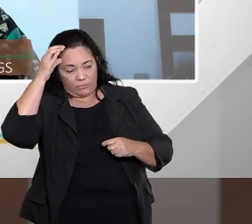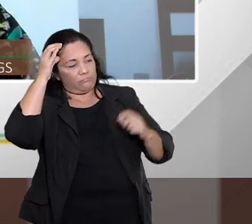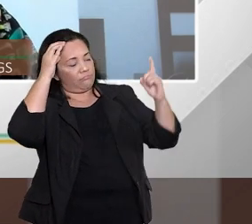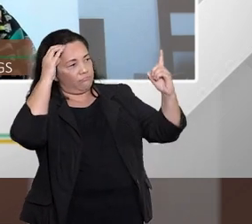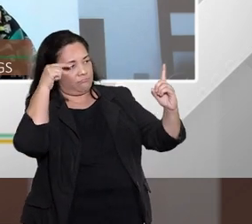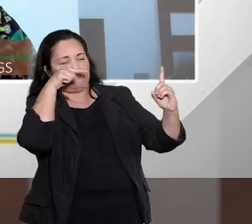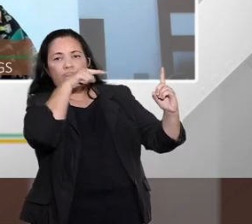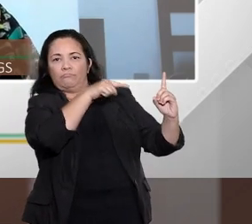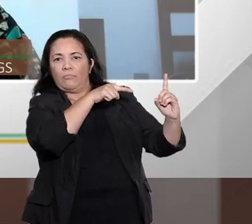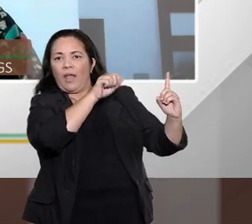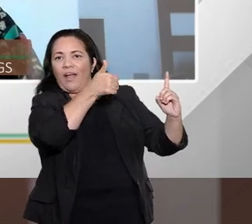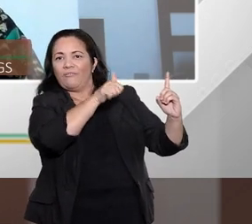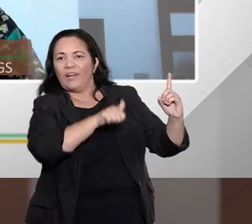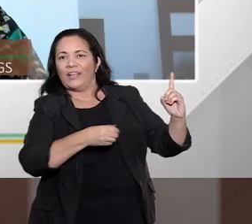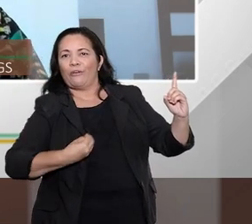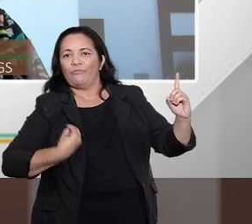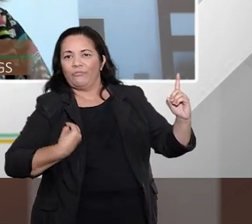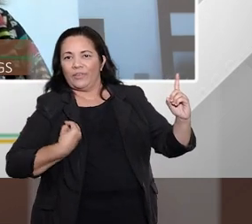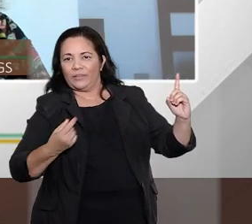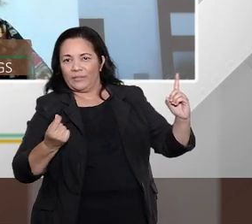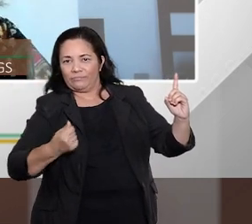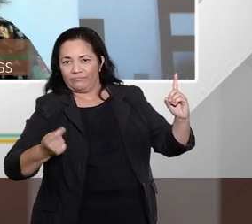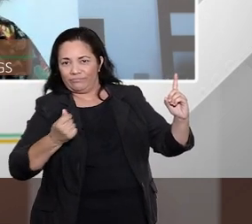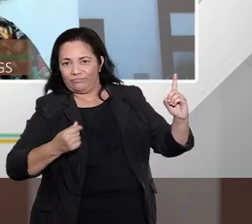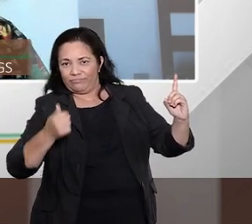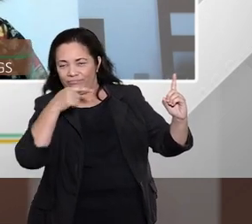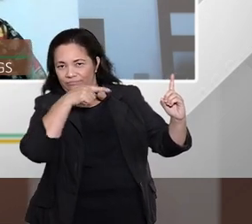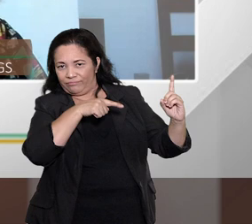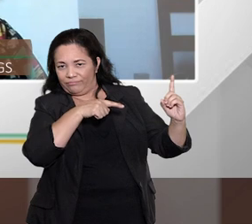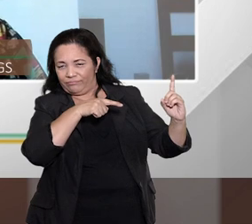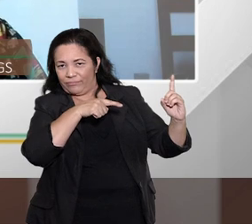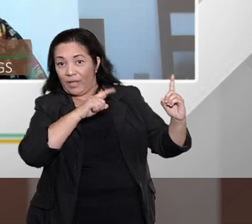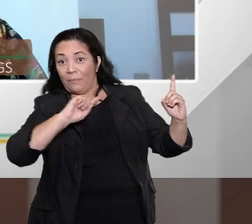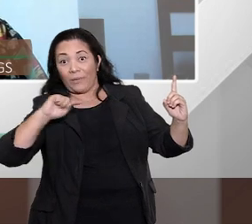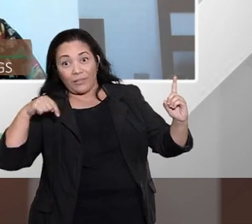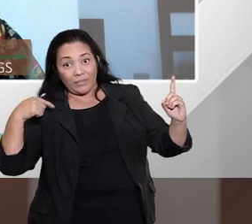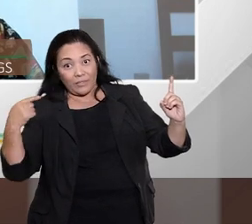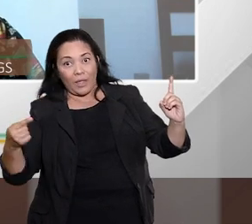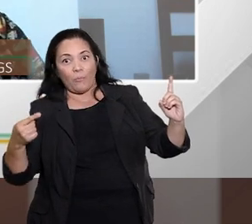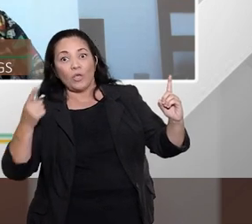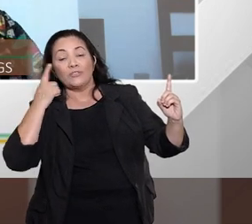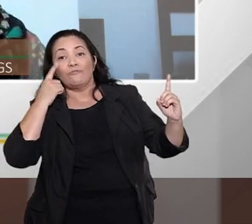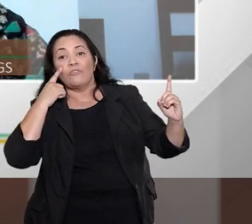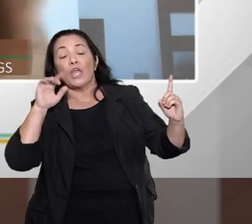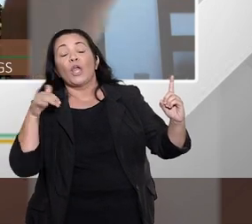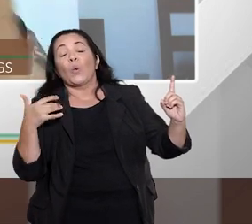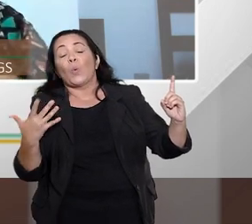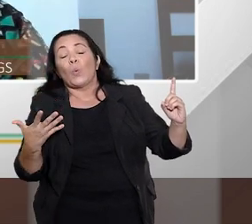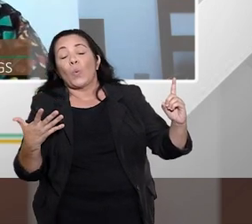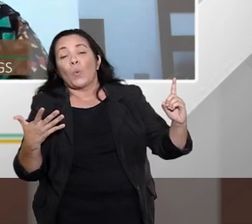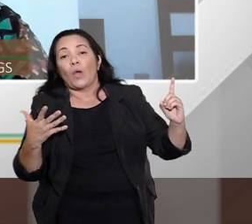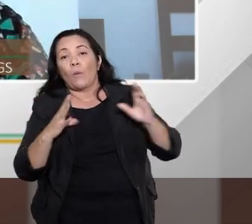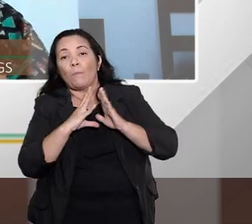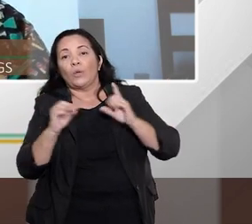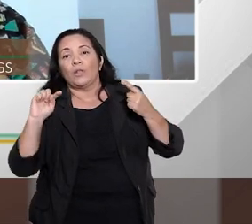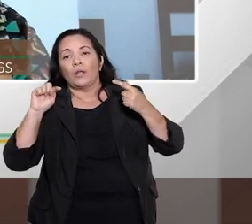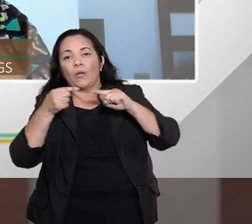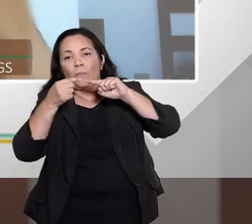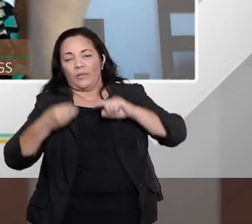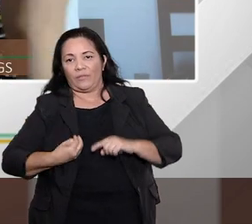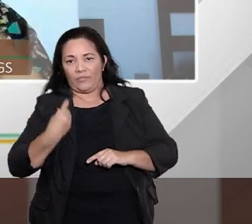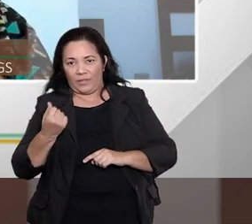crédito, que é para ele, não para o intermediário, pastinha, entendeu, ou para o agente bancário,